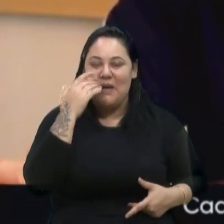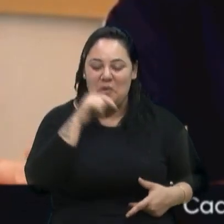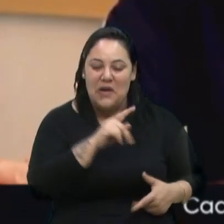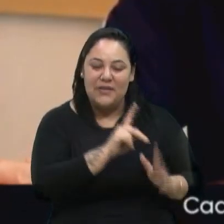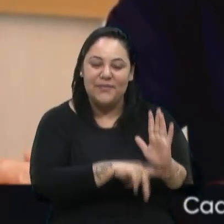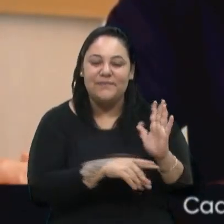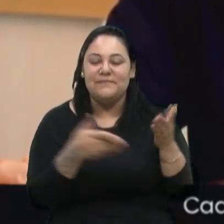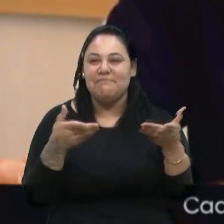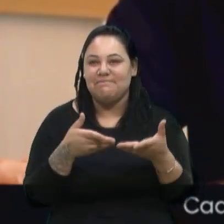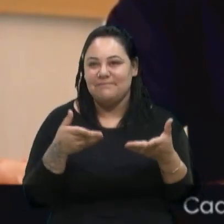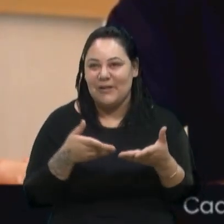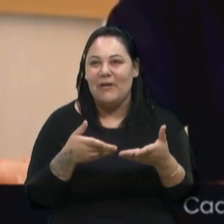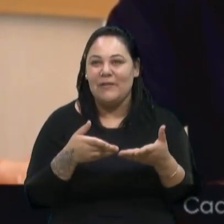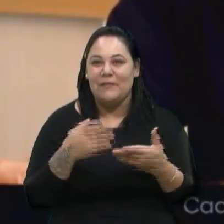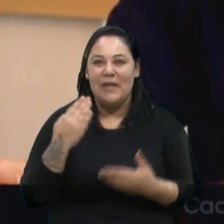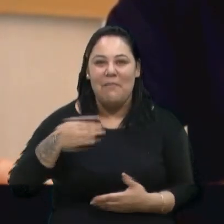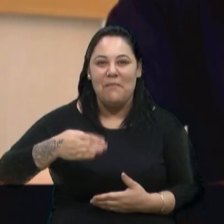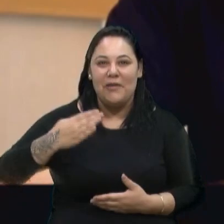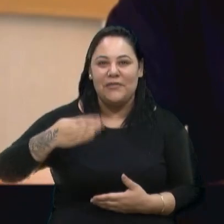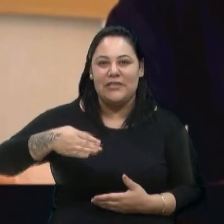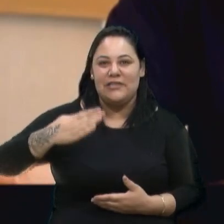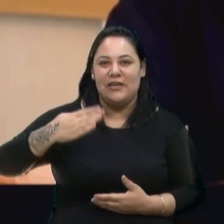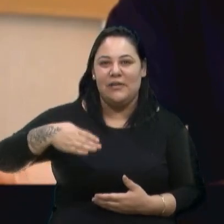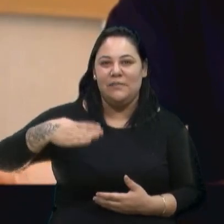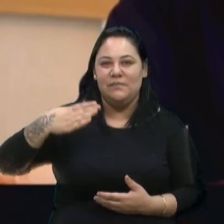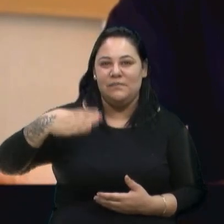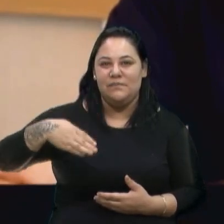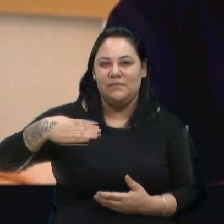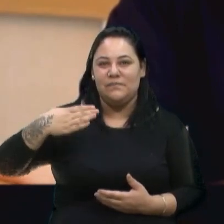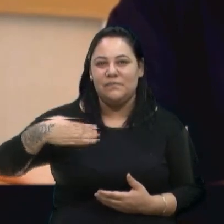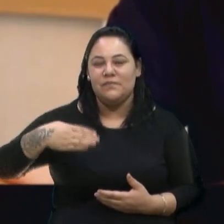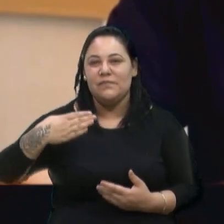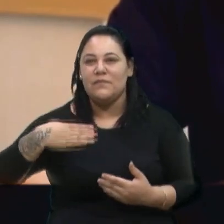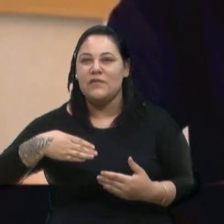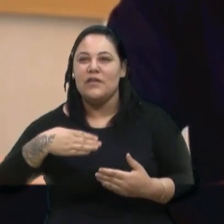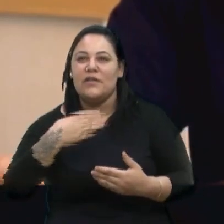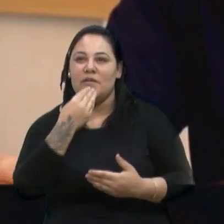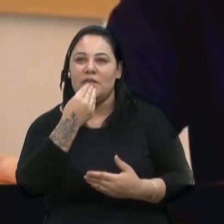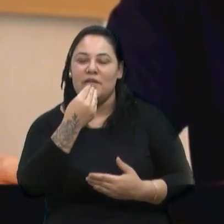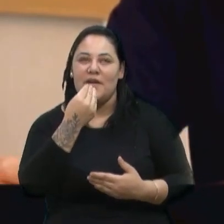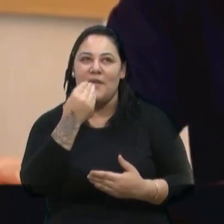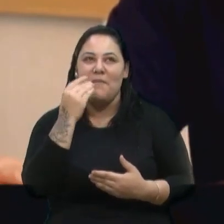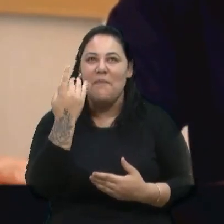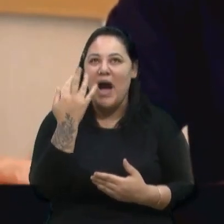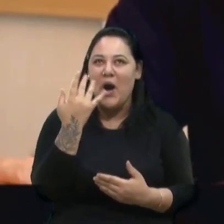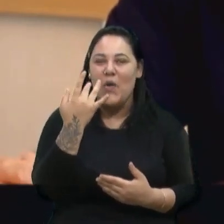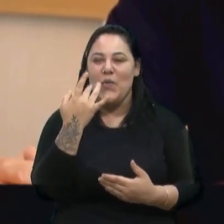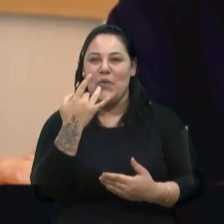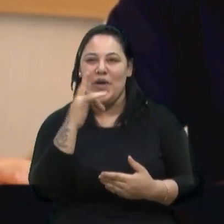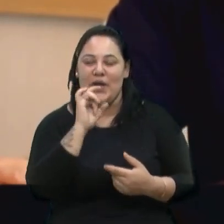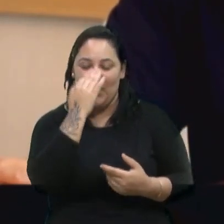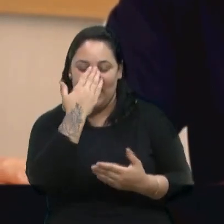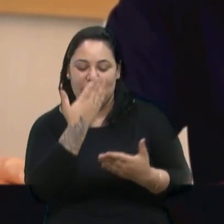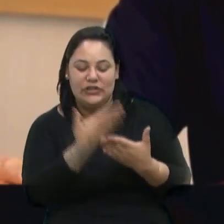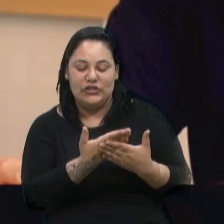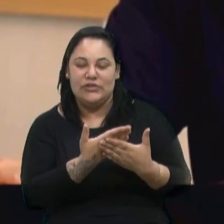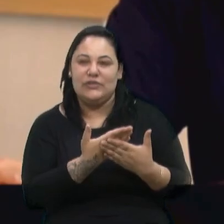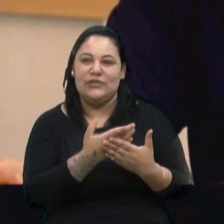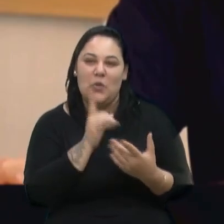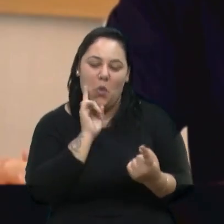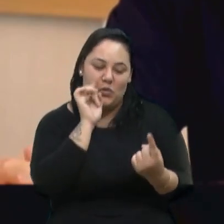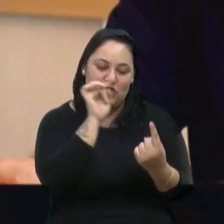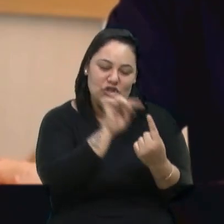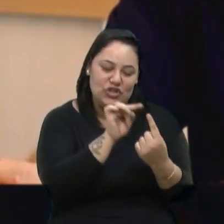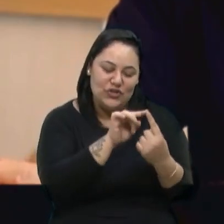agora das próteses de irmãos, eu acredito que nós estamos atingindo um nível de ação humanitária que